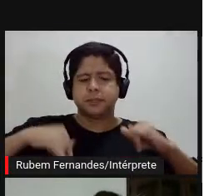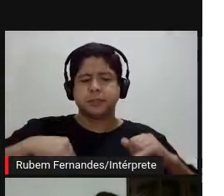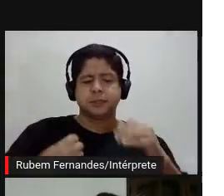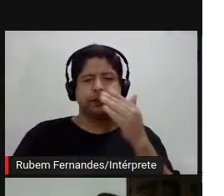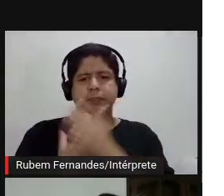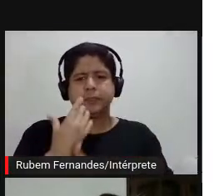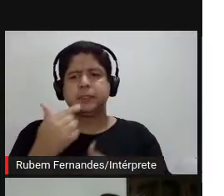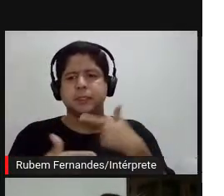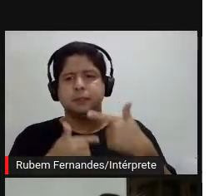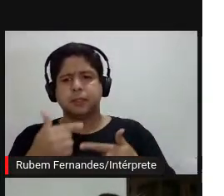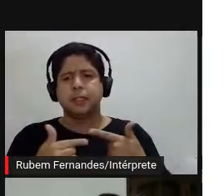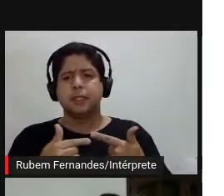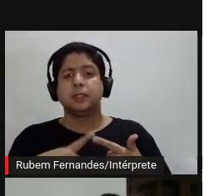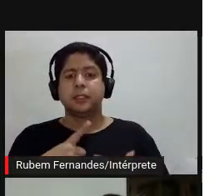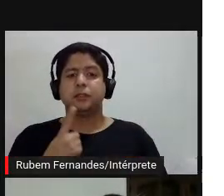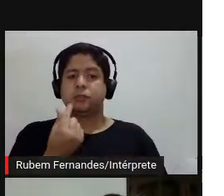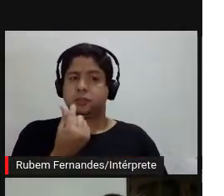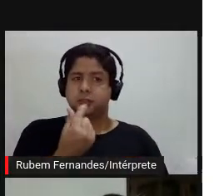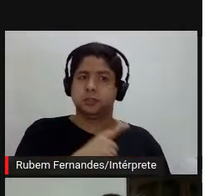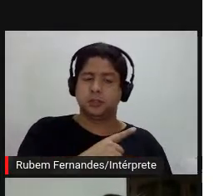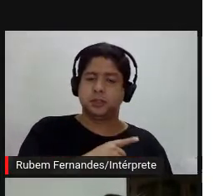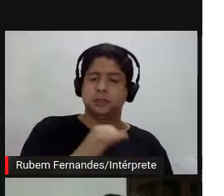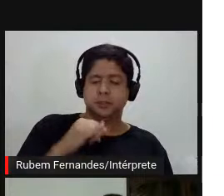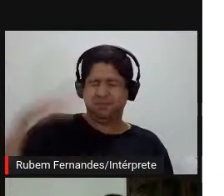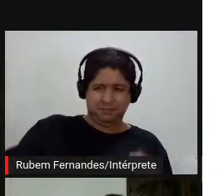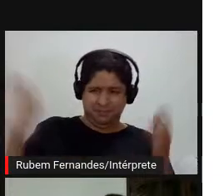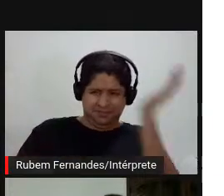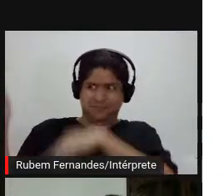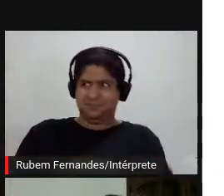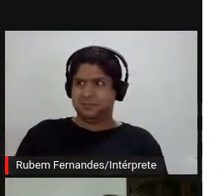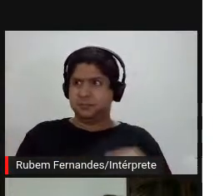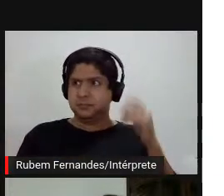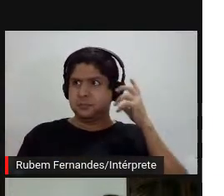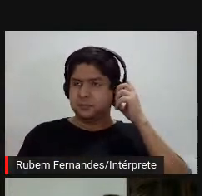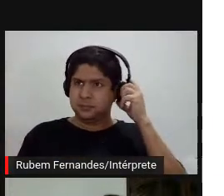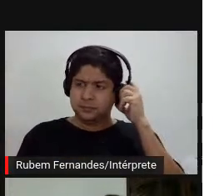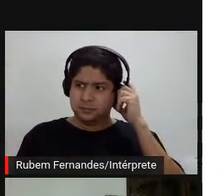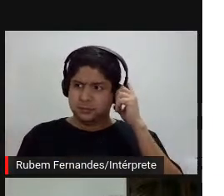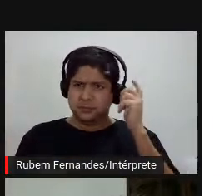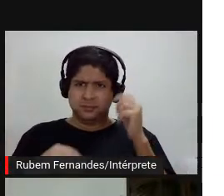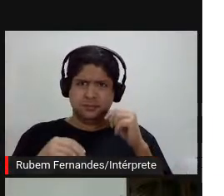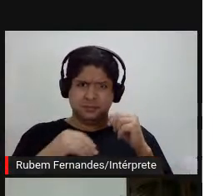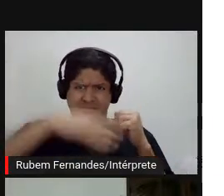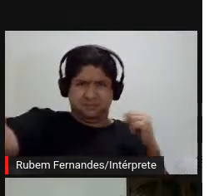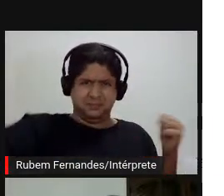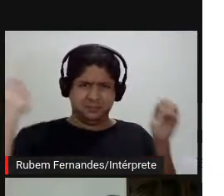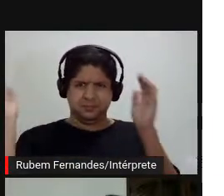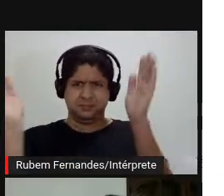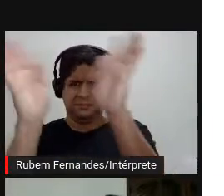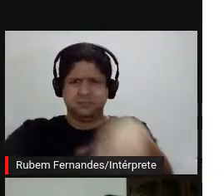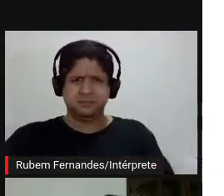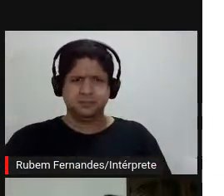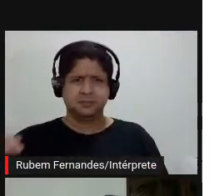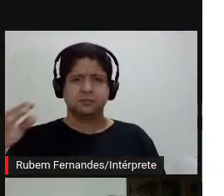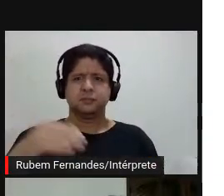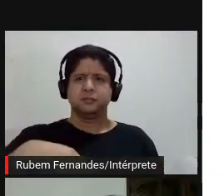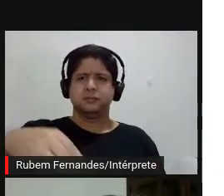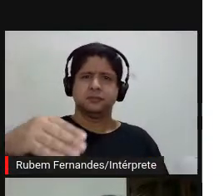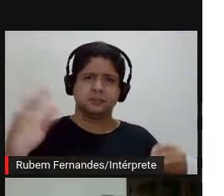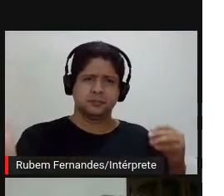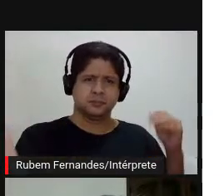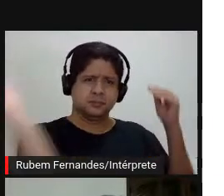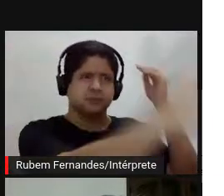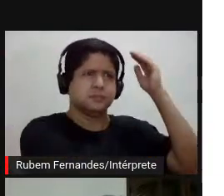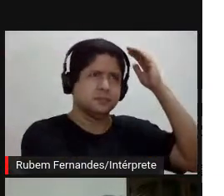dinheiro, mas se você não tem, você vai ter que criar uma solução para lidar com aquilo e talvez a obra já vai se modificar de alguma forma, a